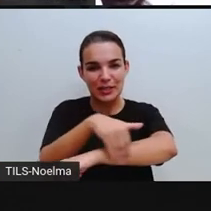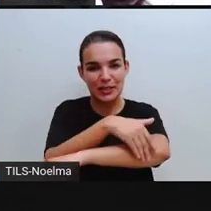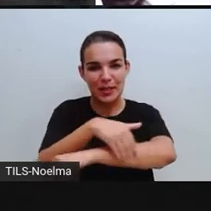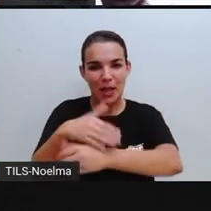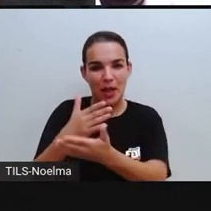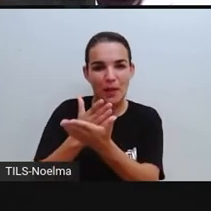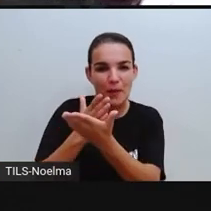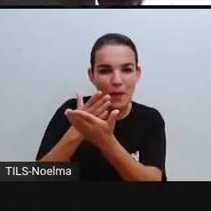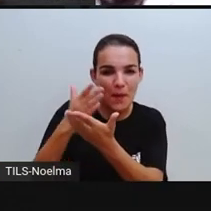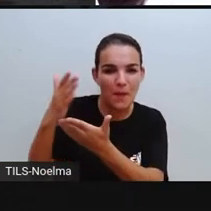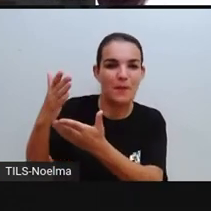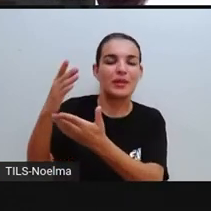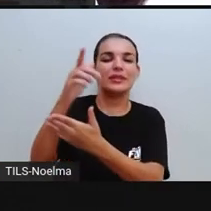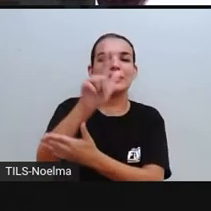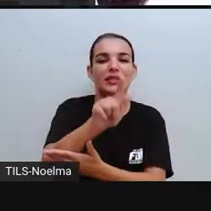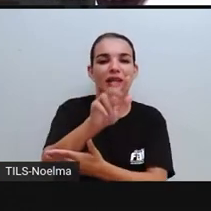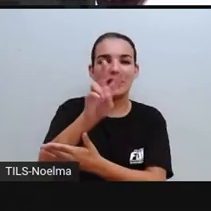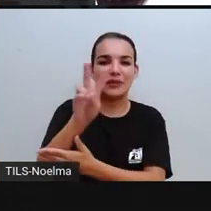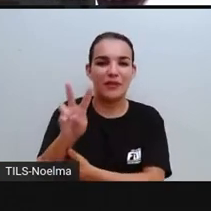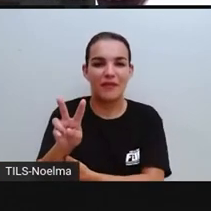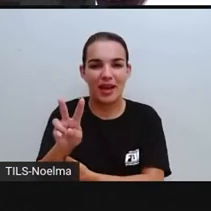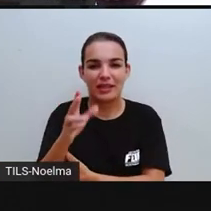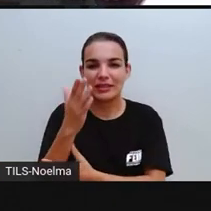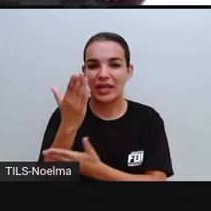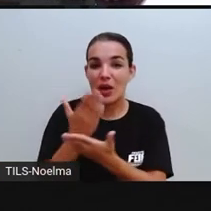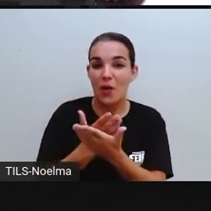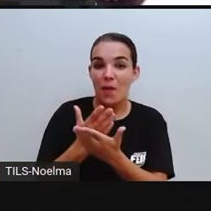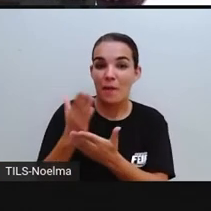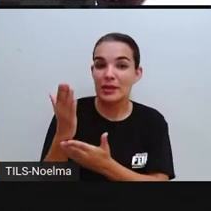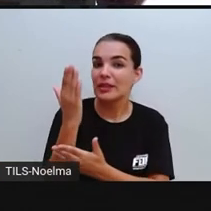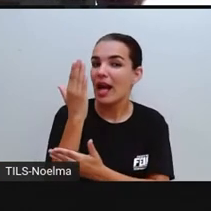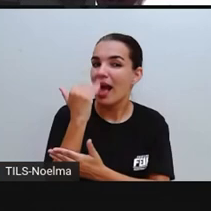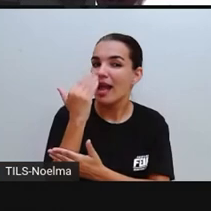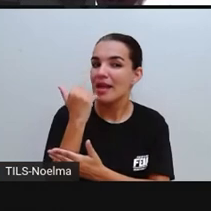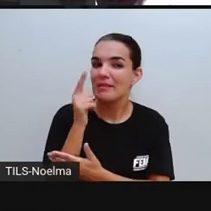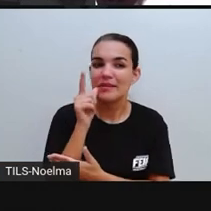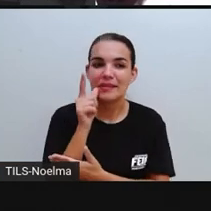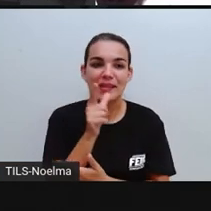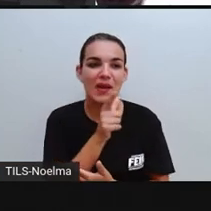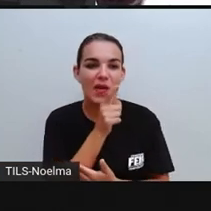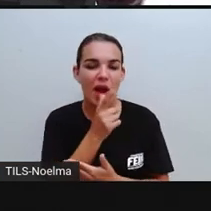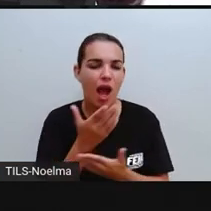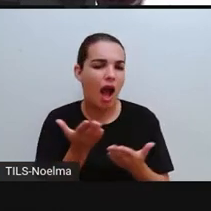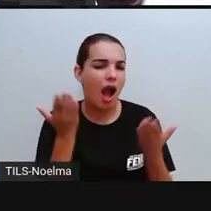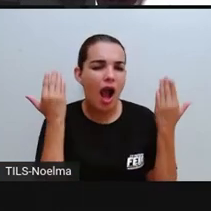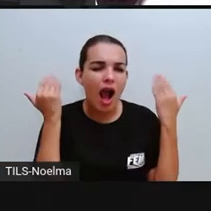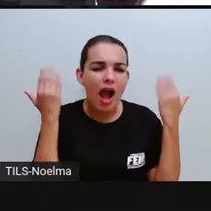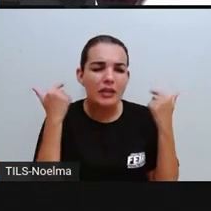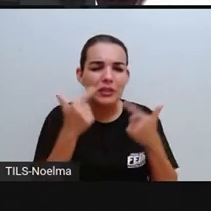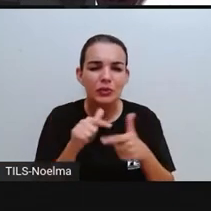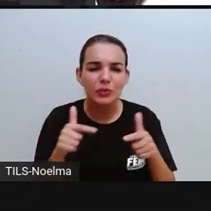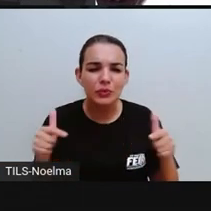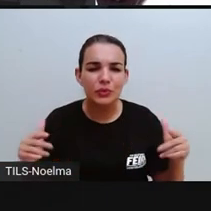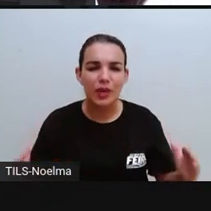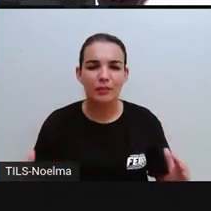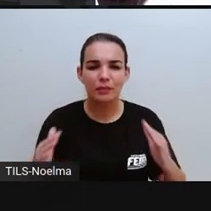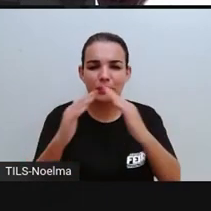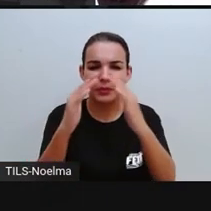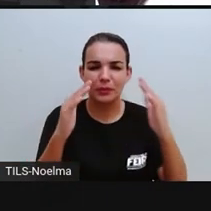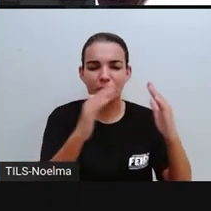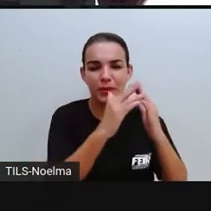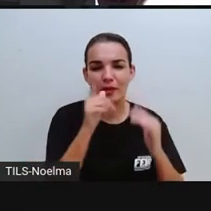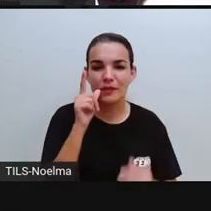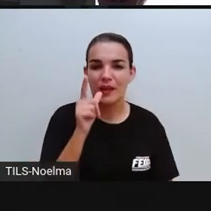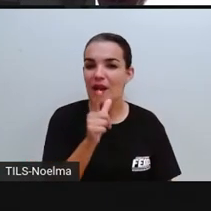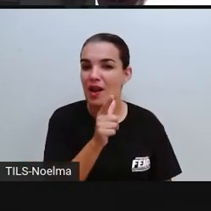inicial aí da praça de alimentação. Observem, ó. Antes ainda não tinha, né, ali os boxes de